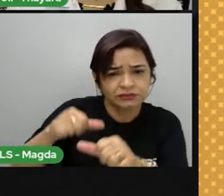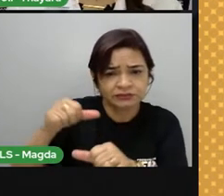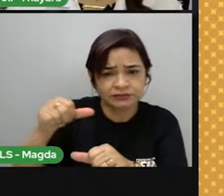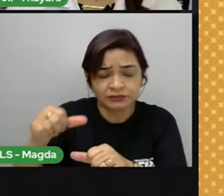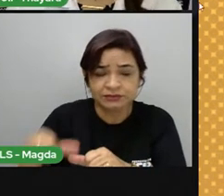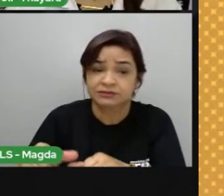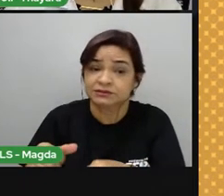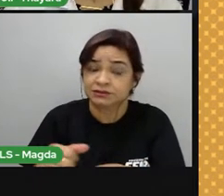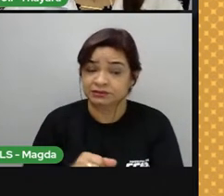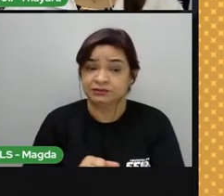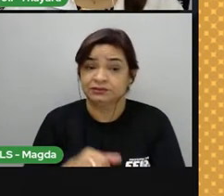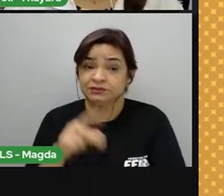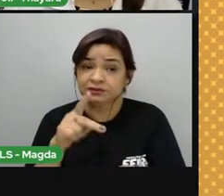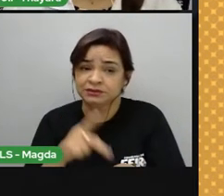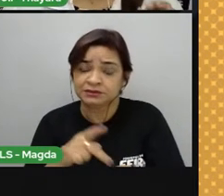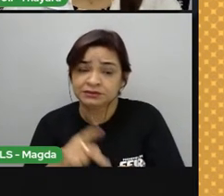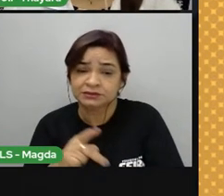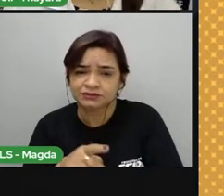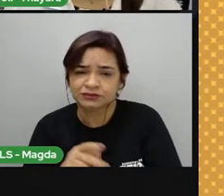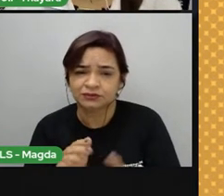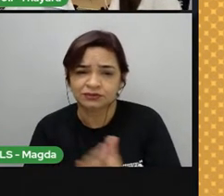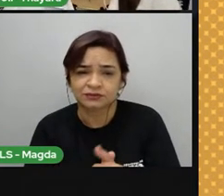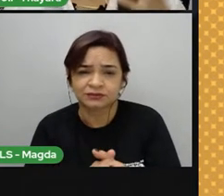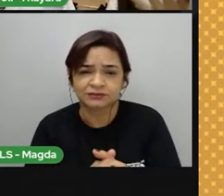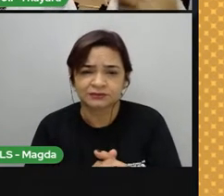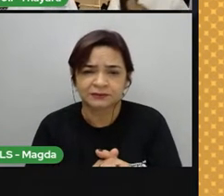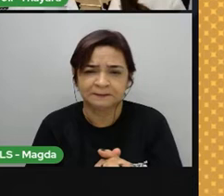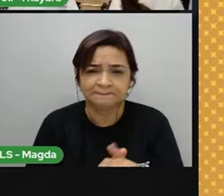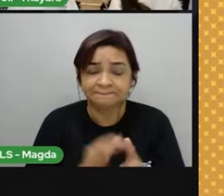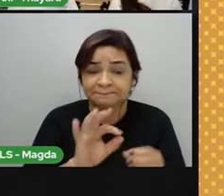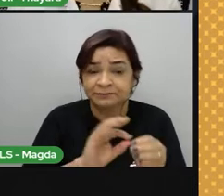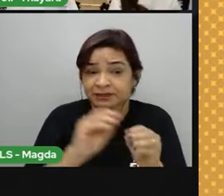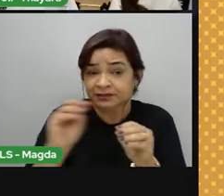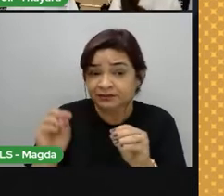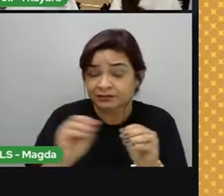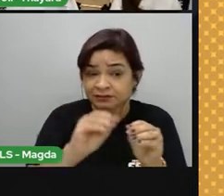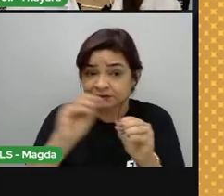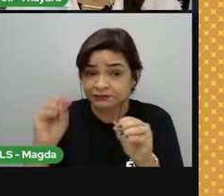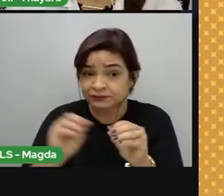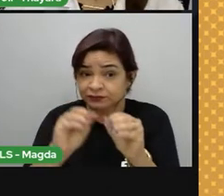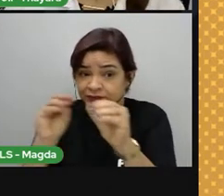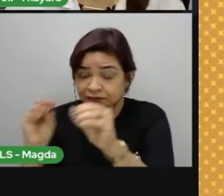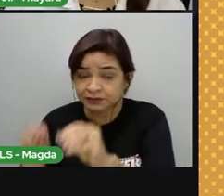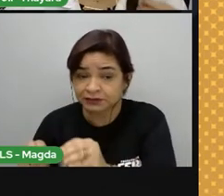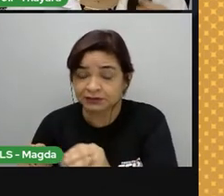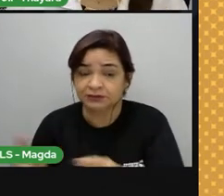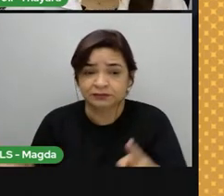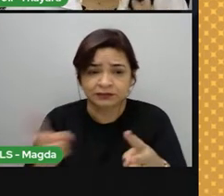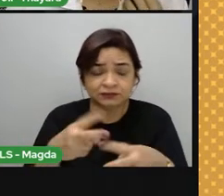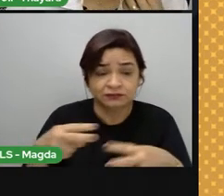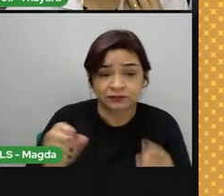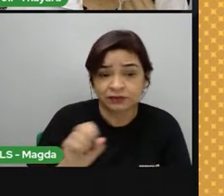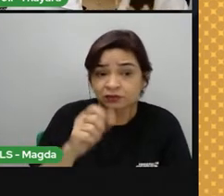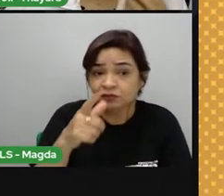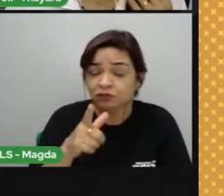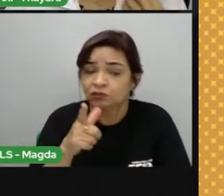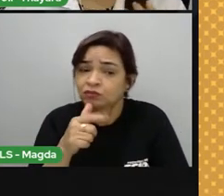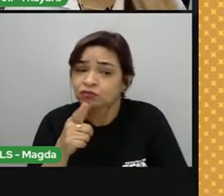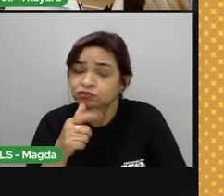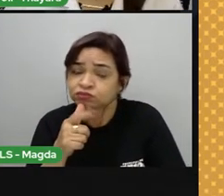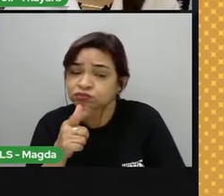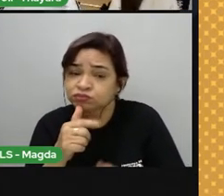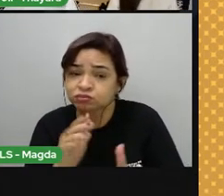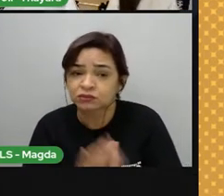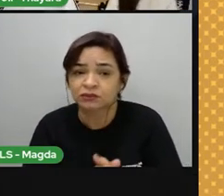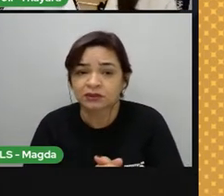dessas rochas sedimentares, os fragmentos de rochas que estão sendo transportados pelo vento ou pela água podem cobrir o corpo inteiro ou